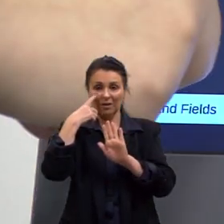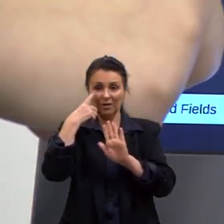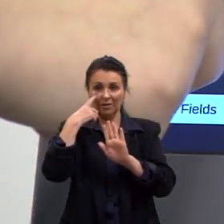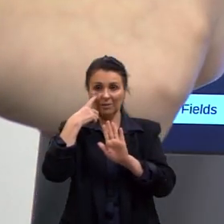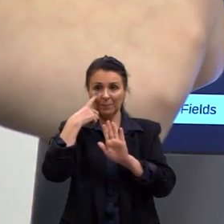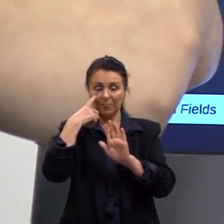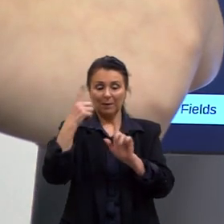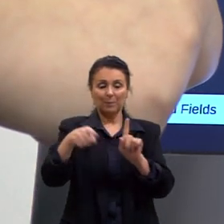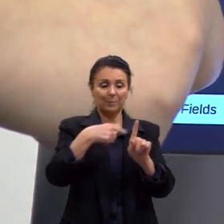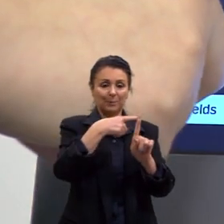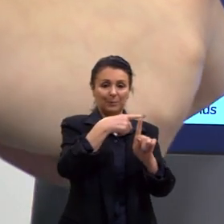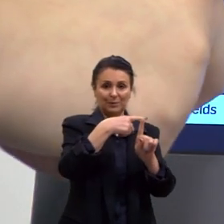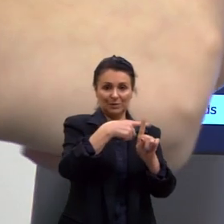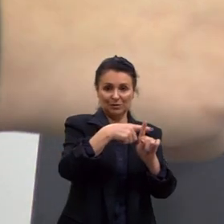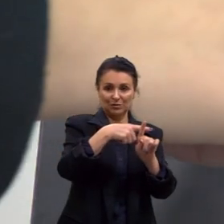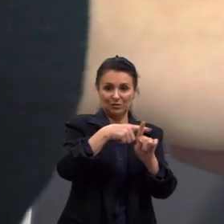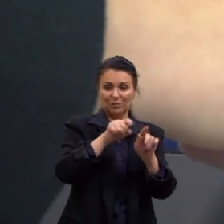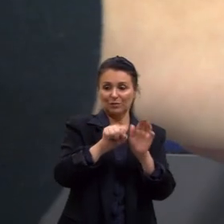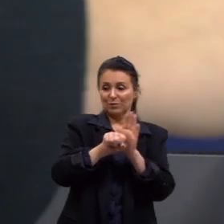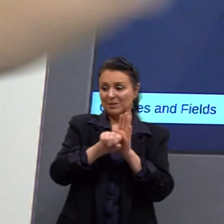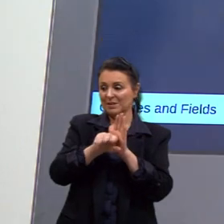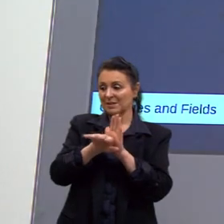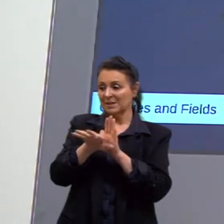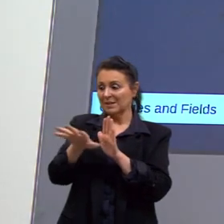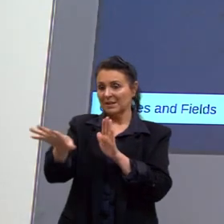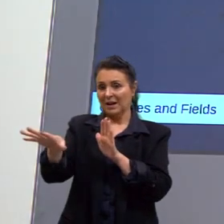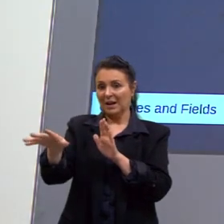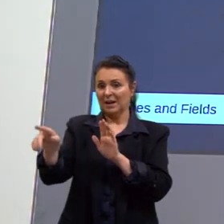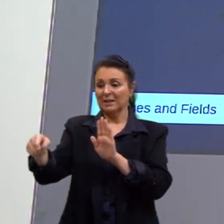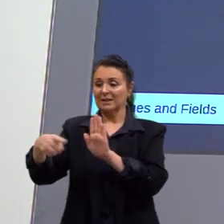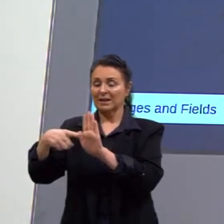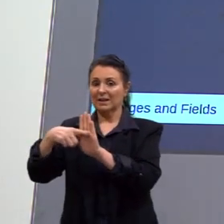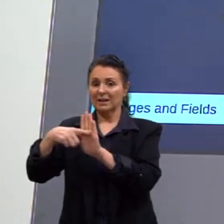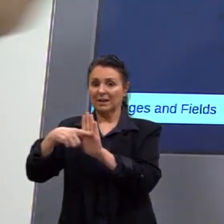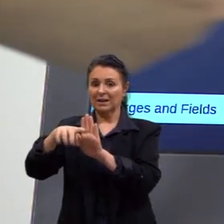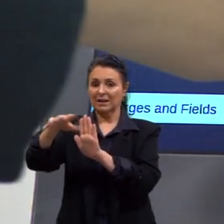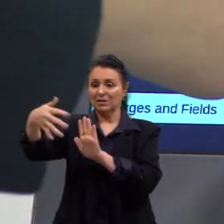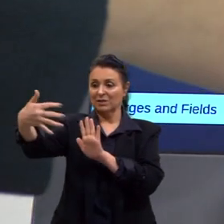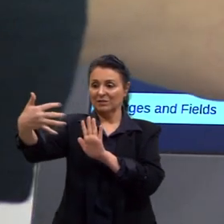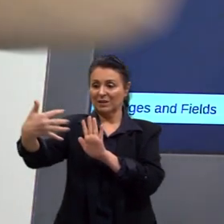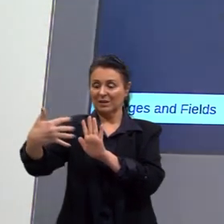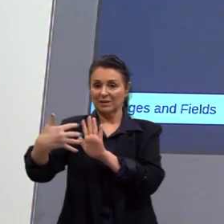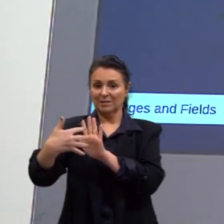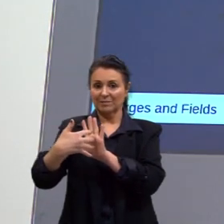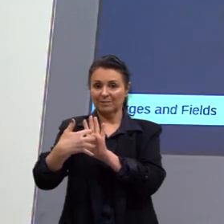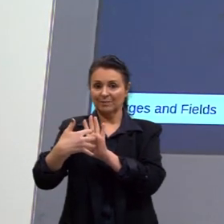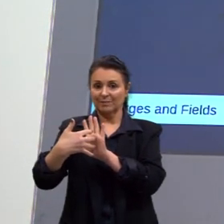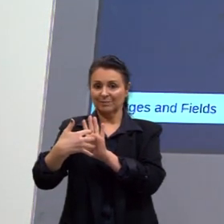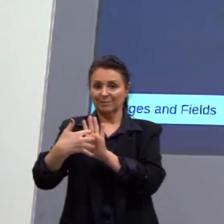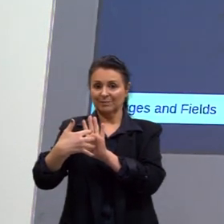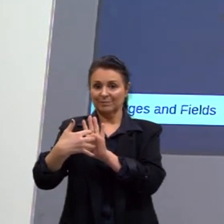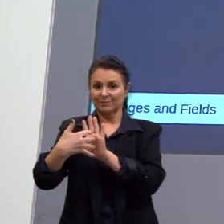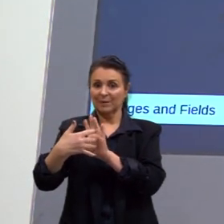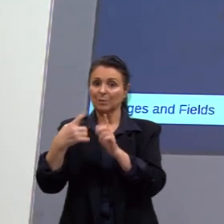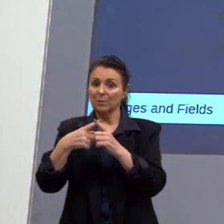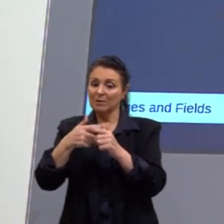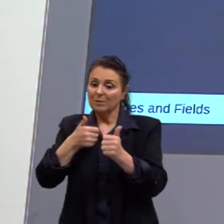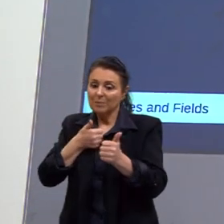positiva, que é a vermelhinha, chegando na negativa. Claro, onde elas estão mais próximas.